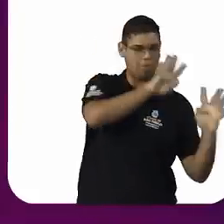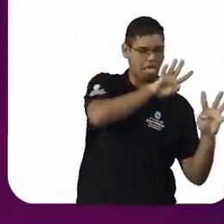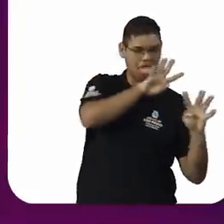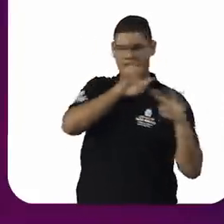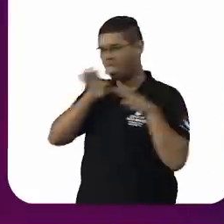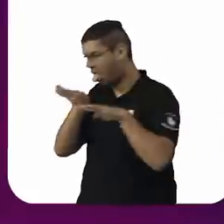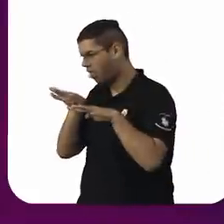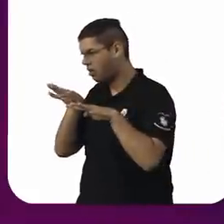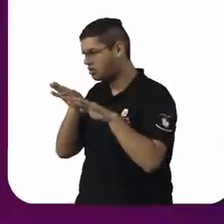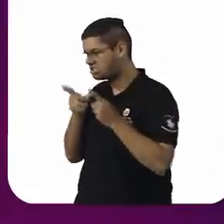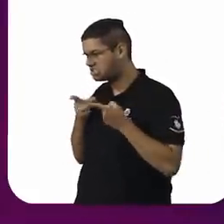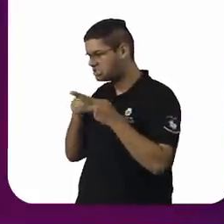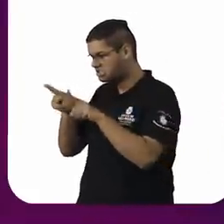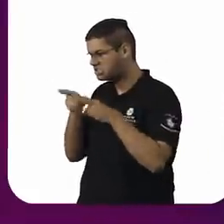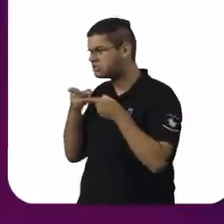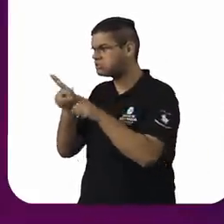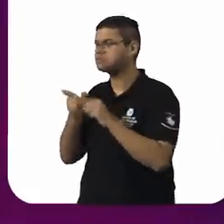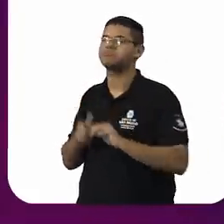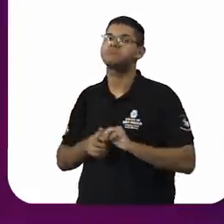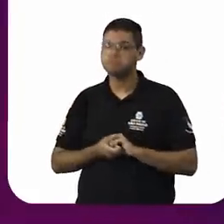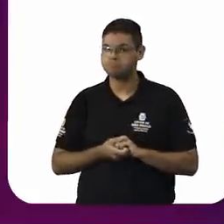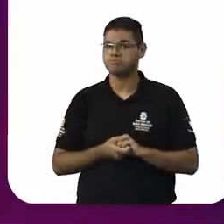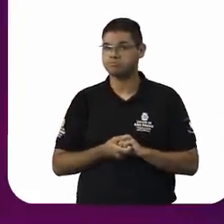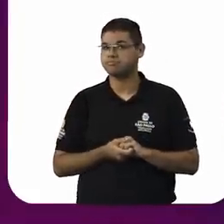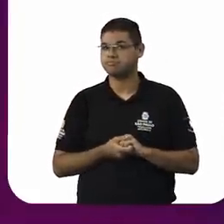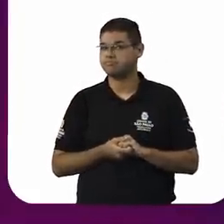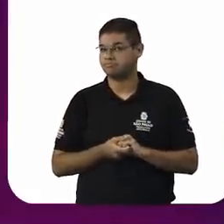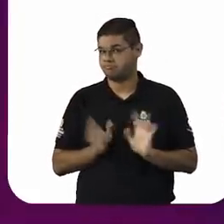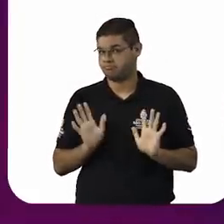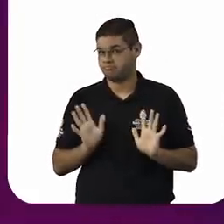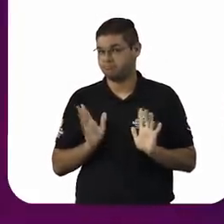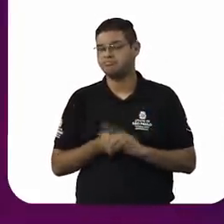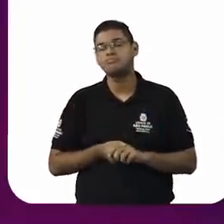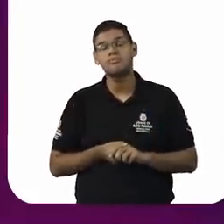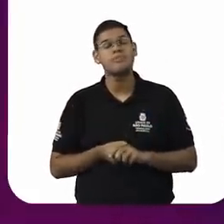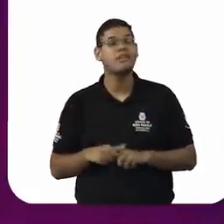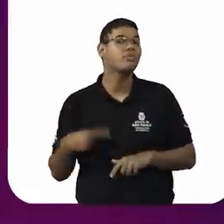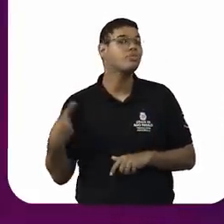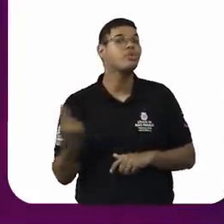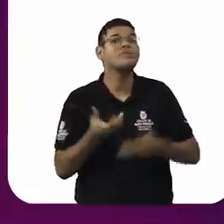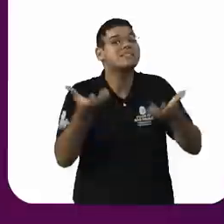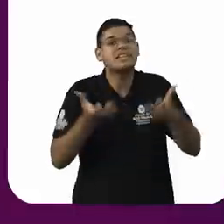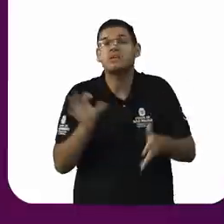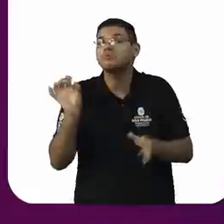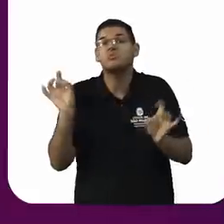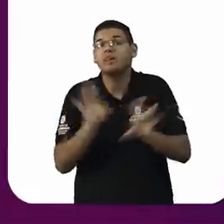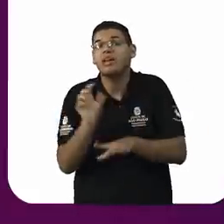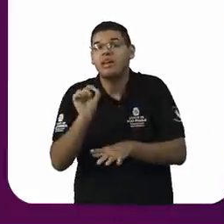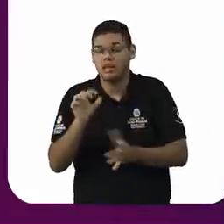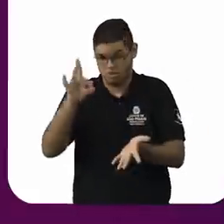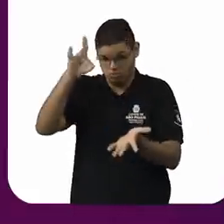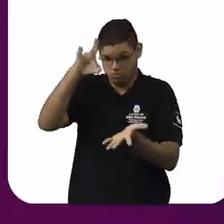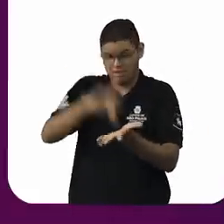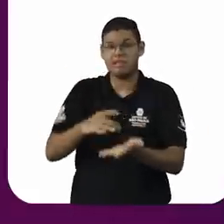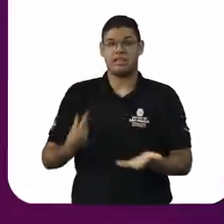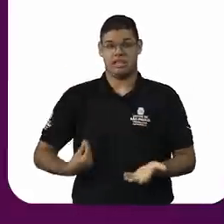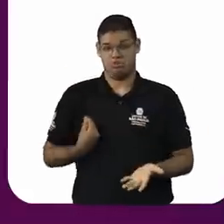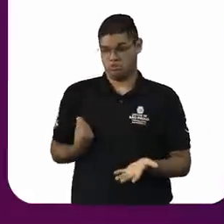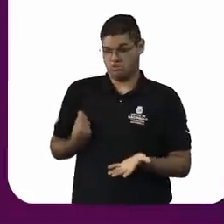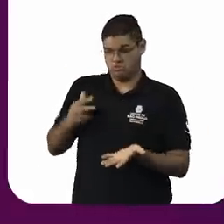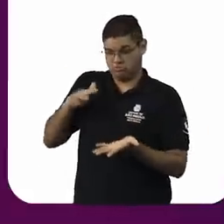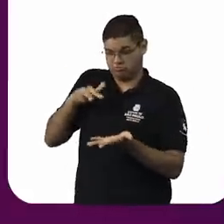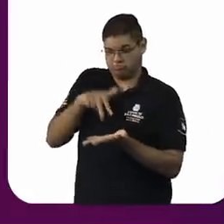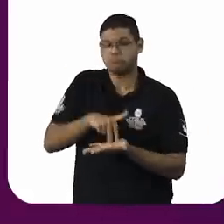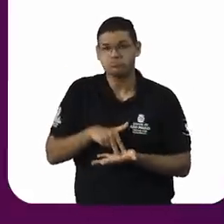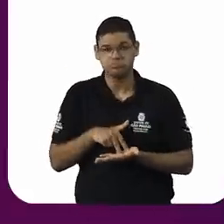discriminados por isso. Não é? Quer dizer, é só isso. Nós só queremos existir e conviver.